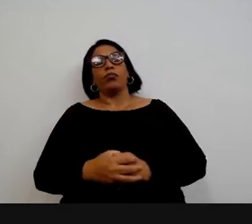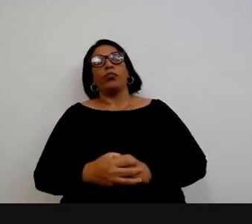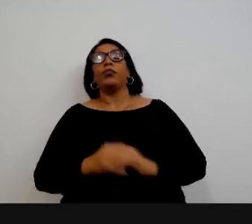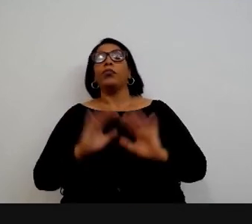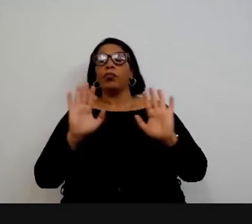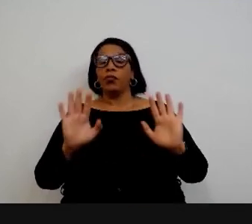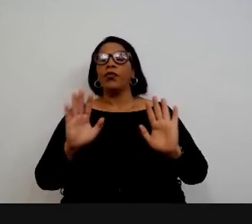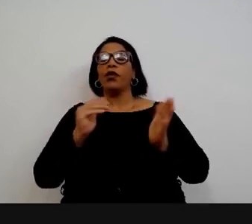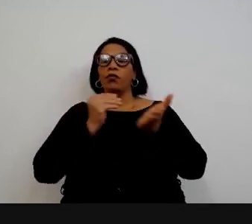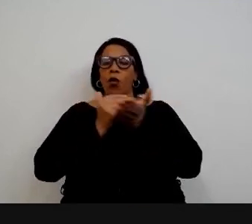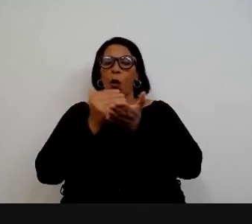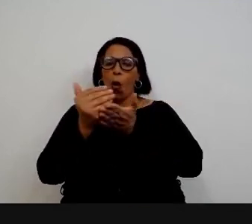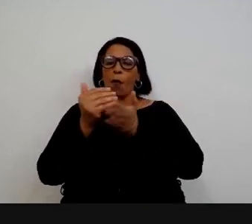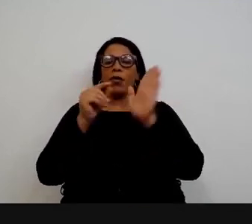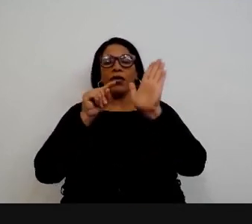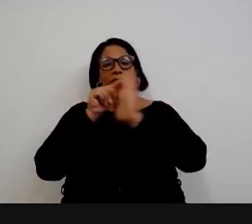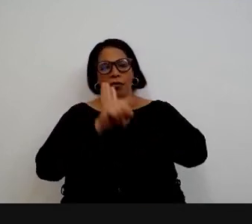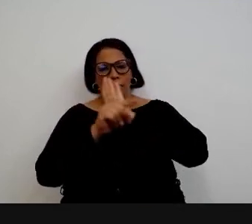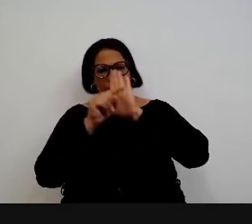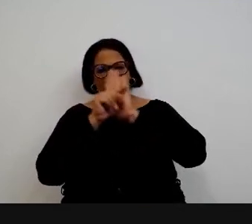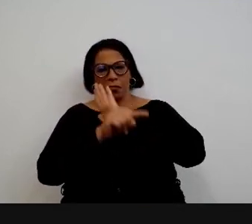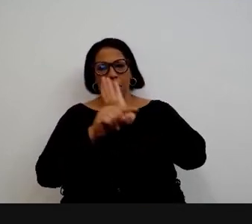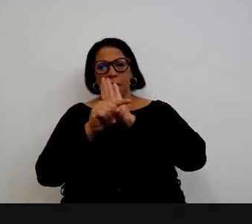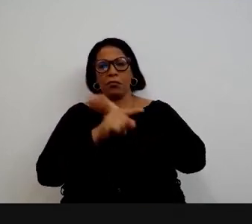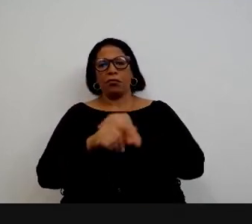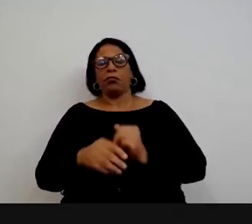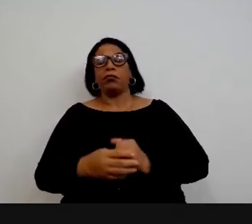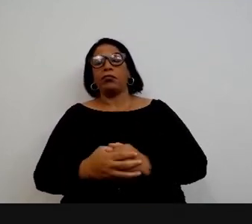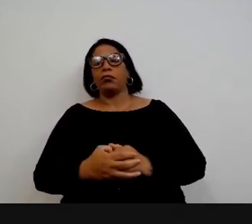bom então vamos aqui algumas perguntas